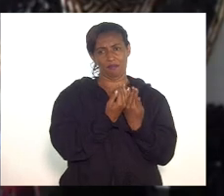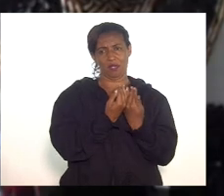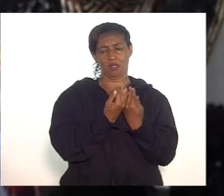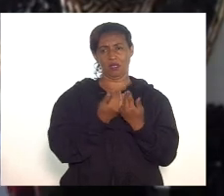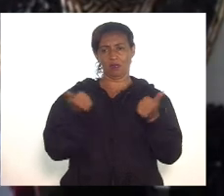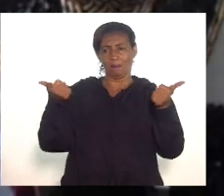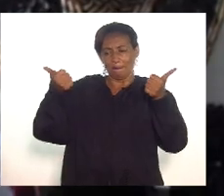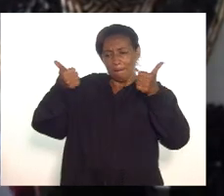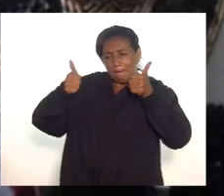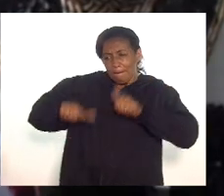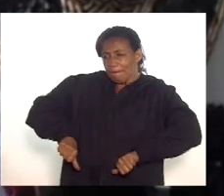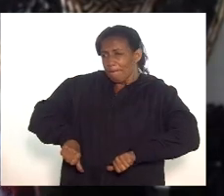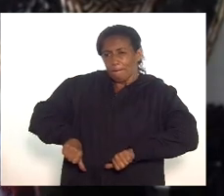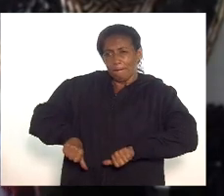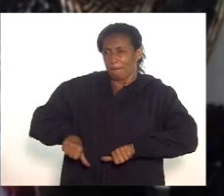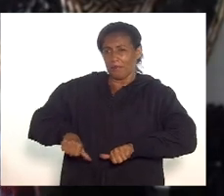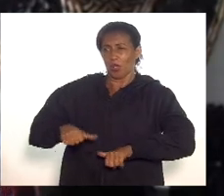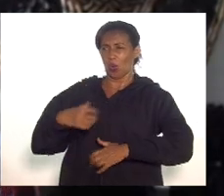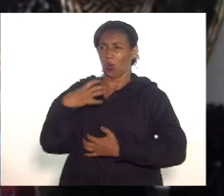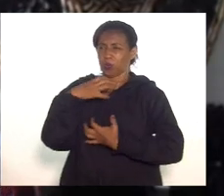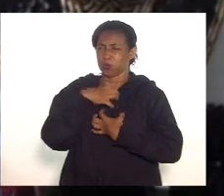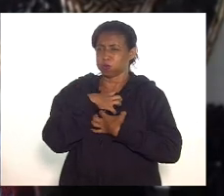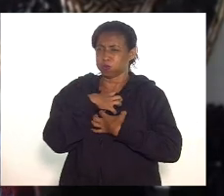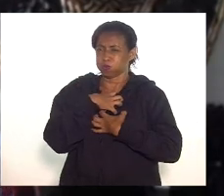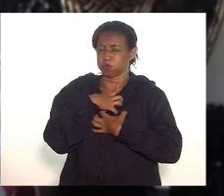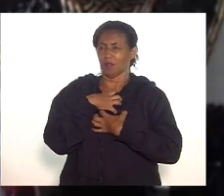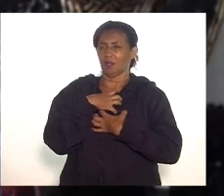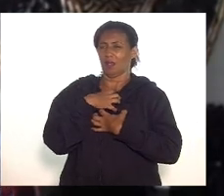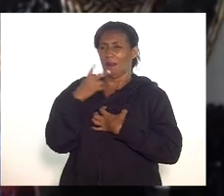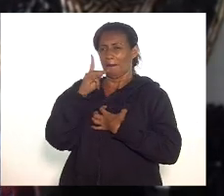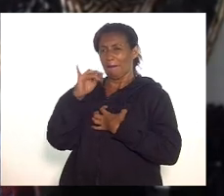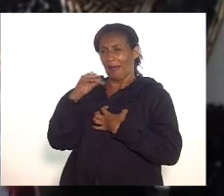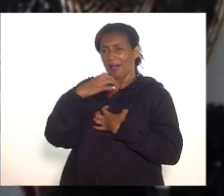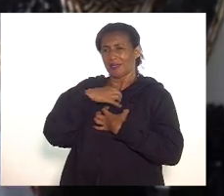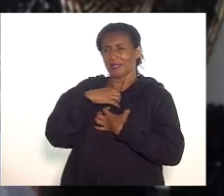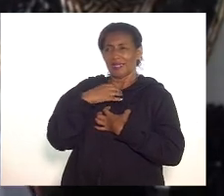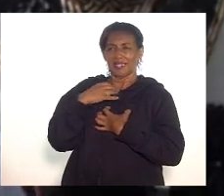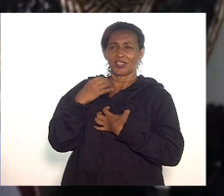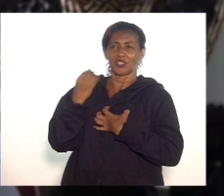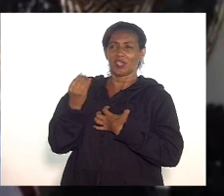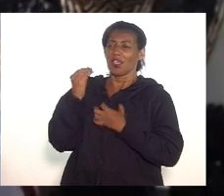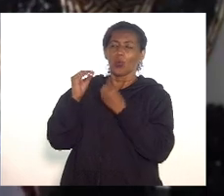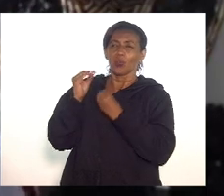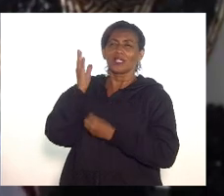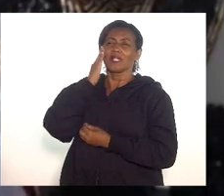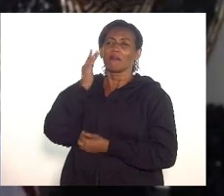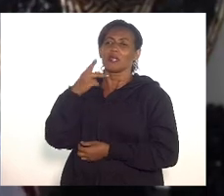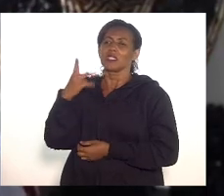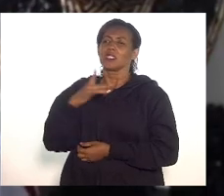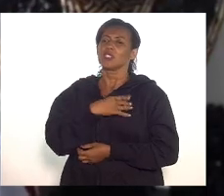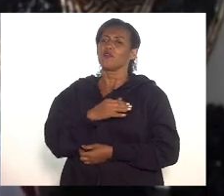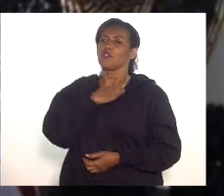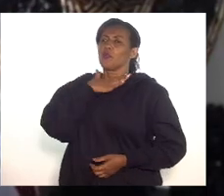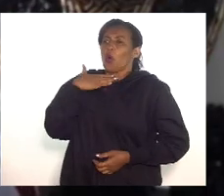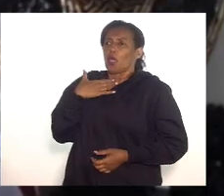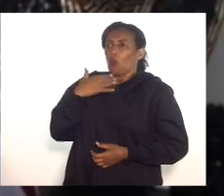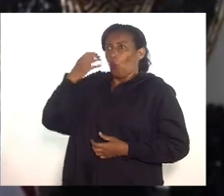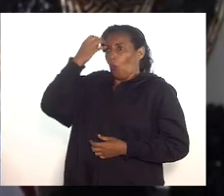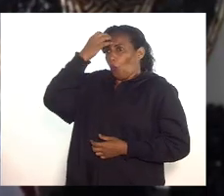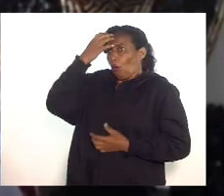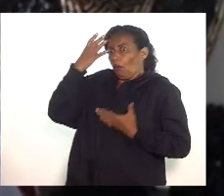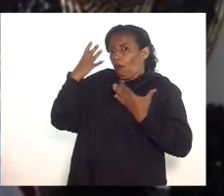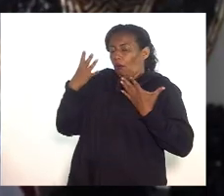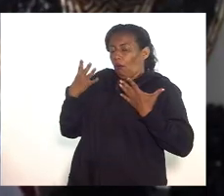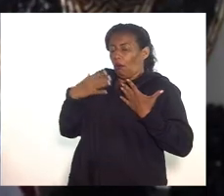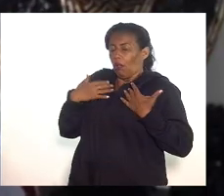situação que o pai pode ter. É pior até que a morte de um filho, porque não saber o que aconteceu com o filho é algo terrível,